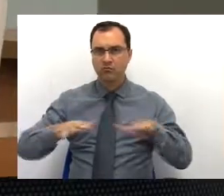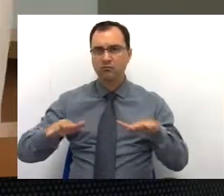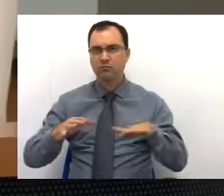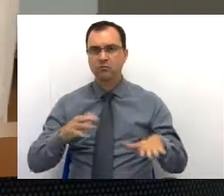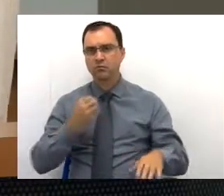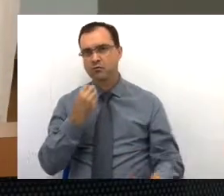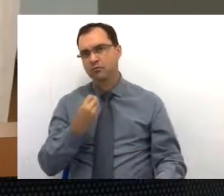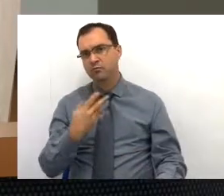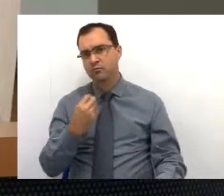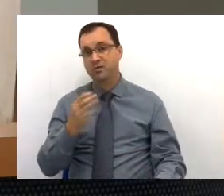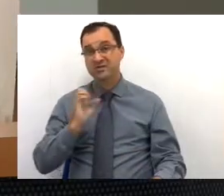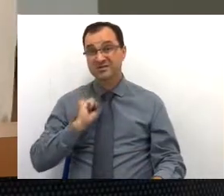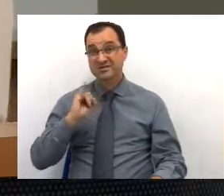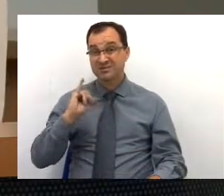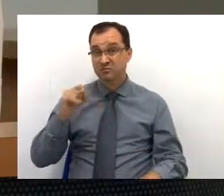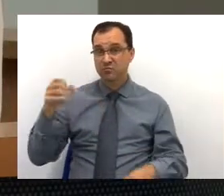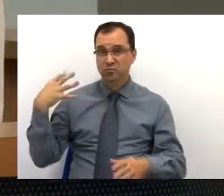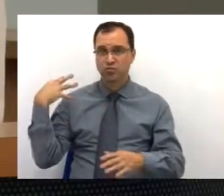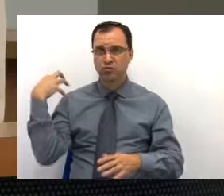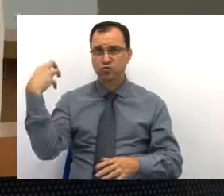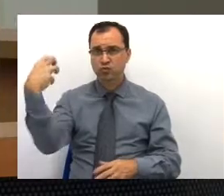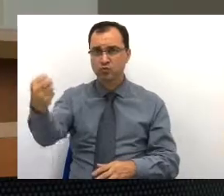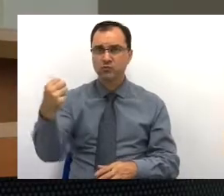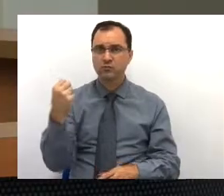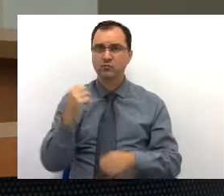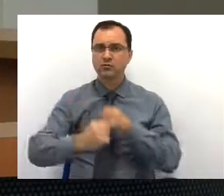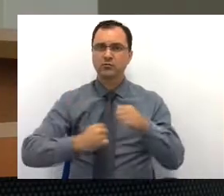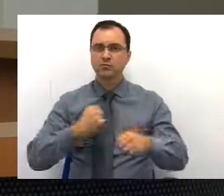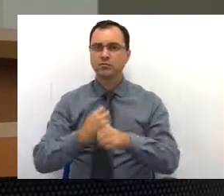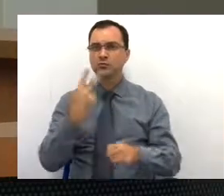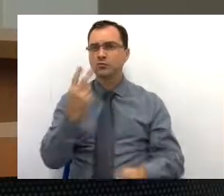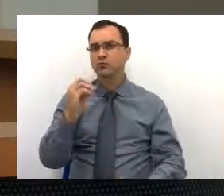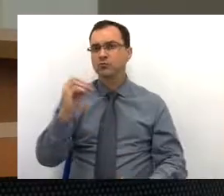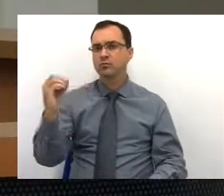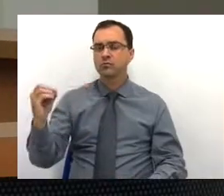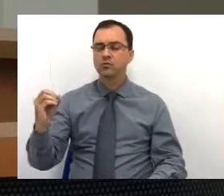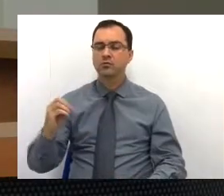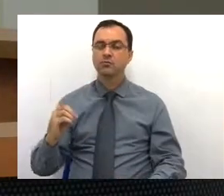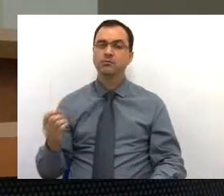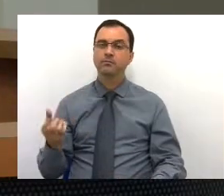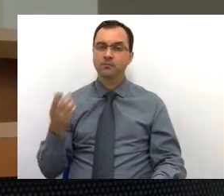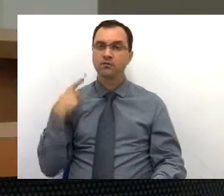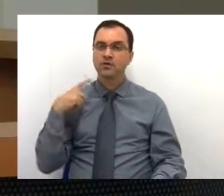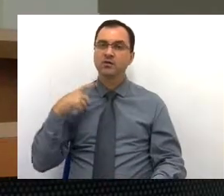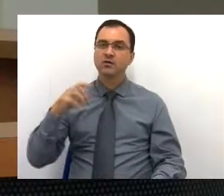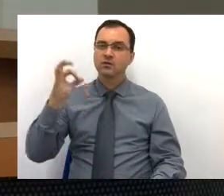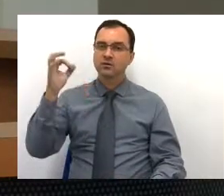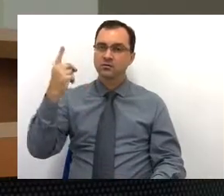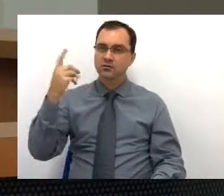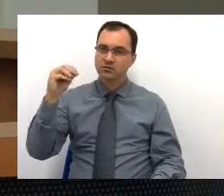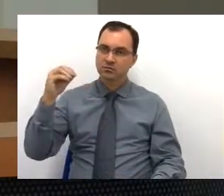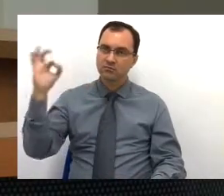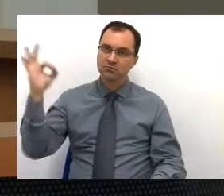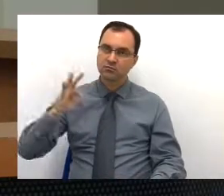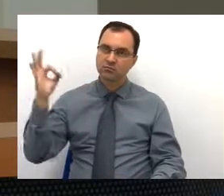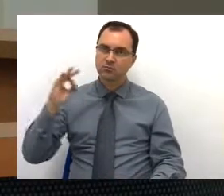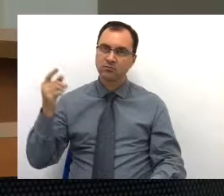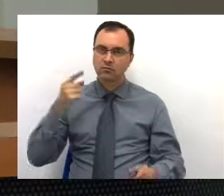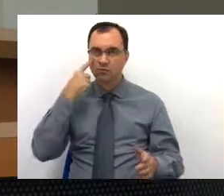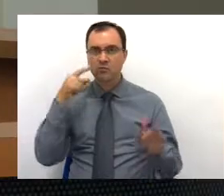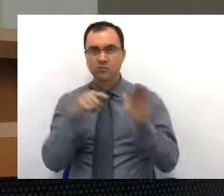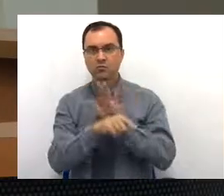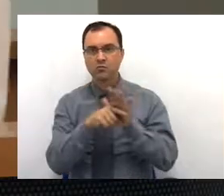E ainda se puxarmos de 2 mil, tem quase que de 10% de aumento de uma variação grande em relação a esses